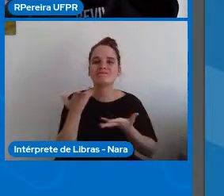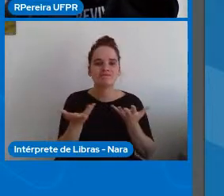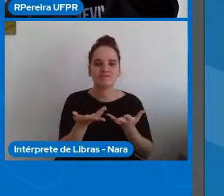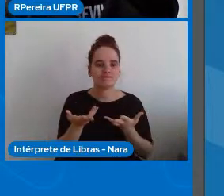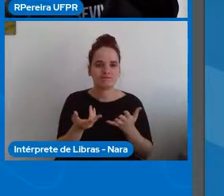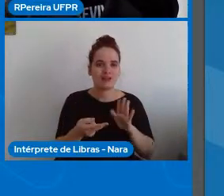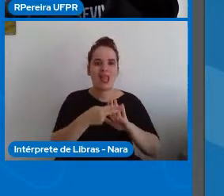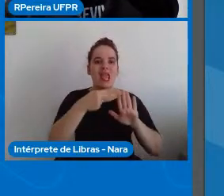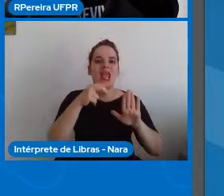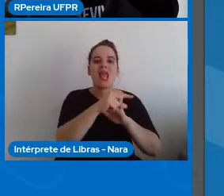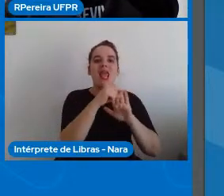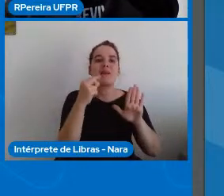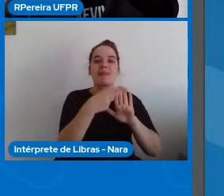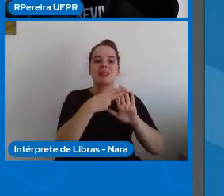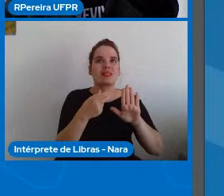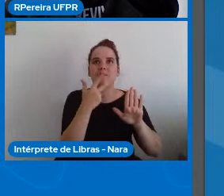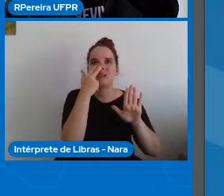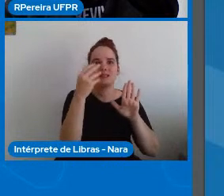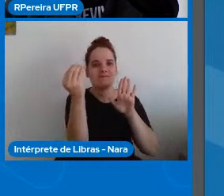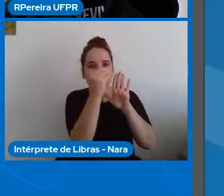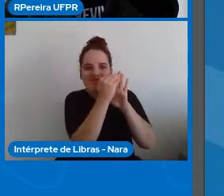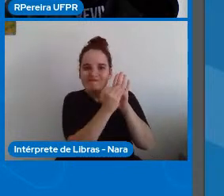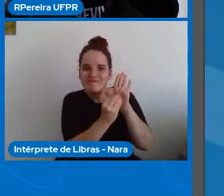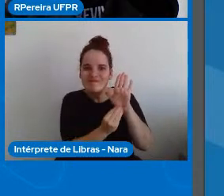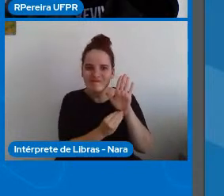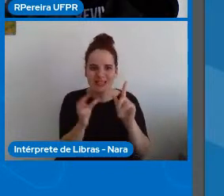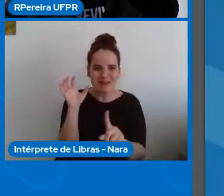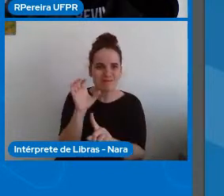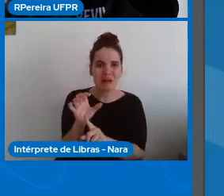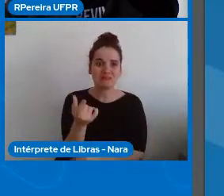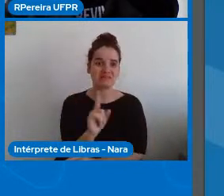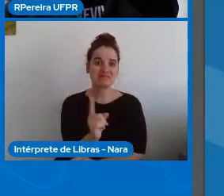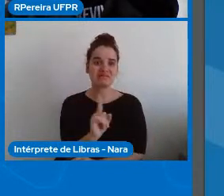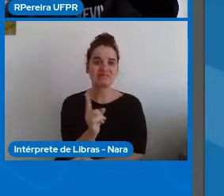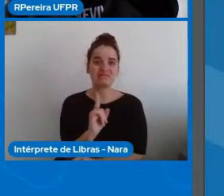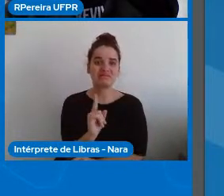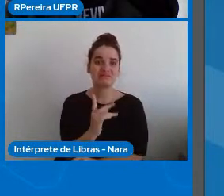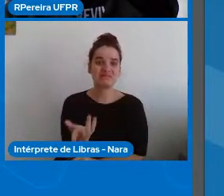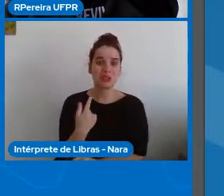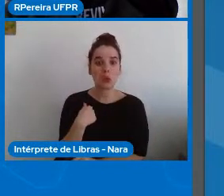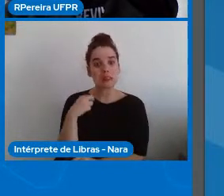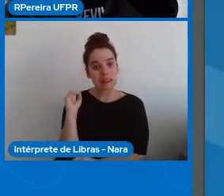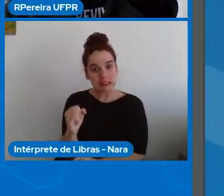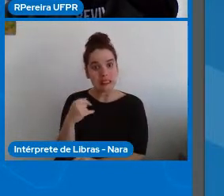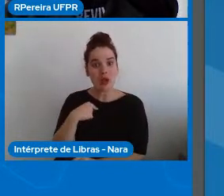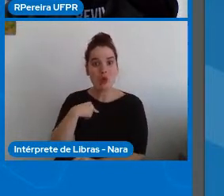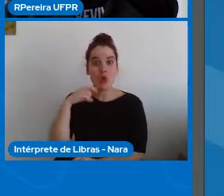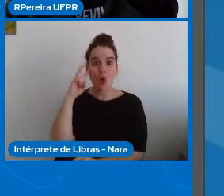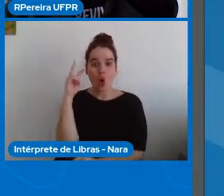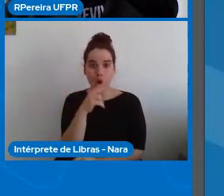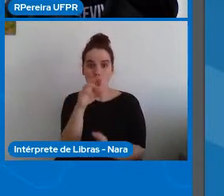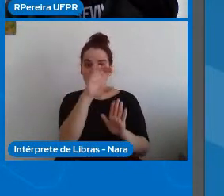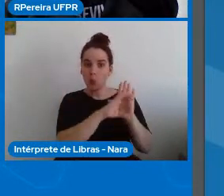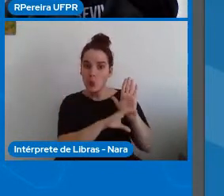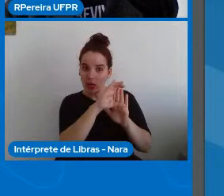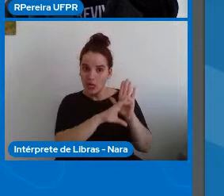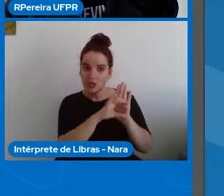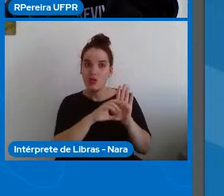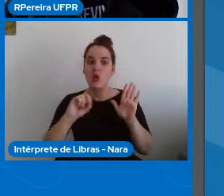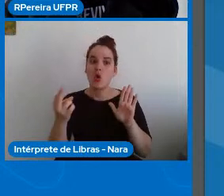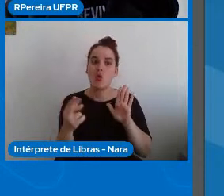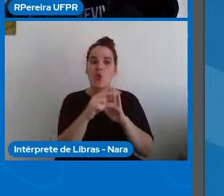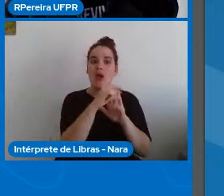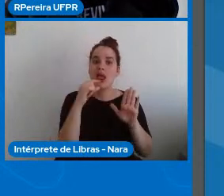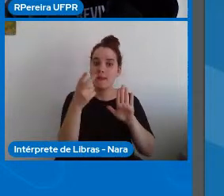e se nós olharmos para as nossas grades para as emendas das nossas disciplinas você